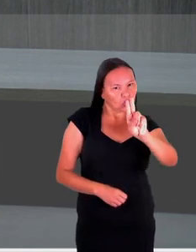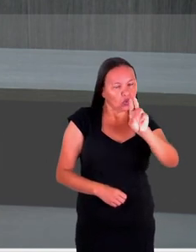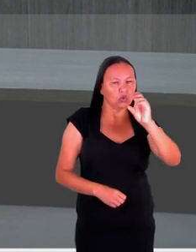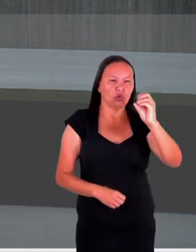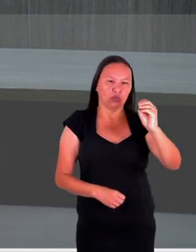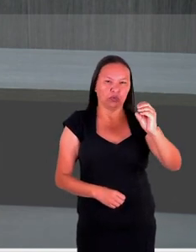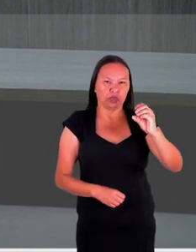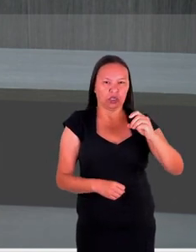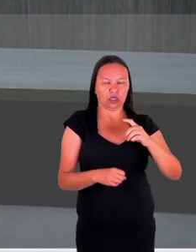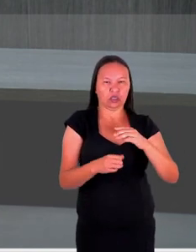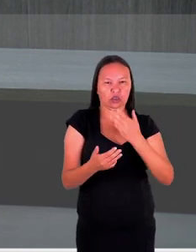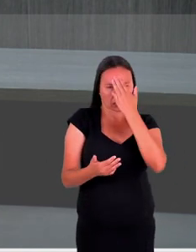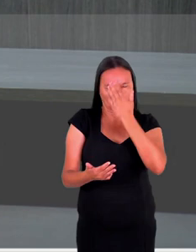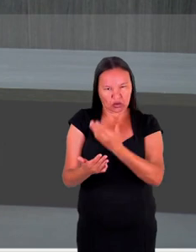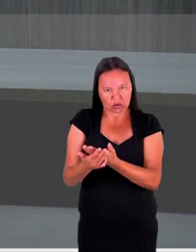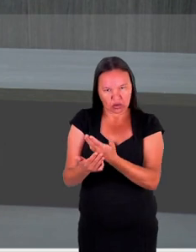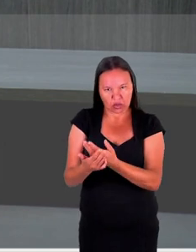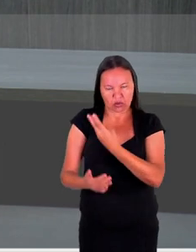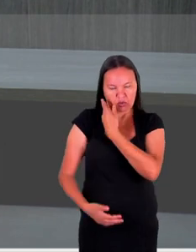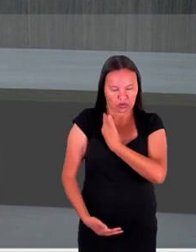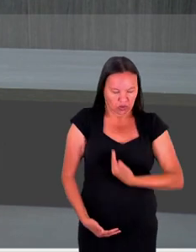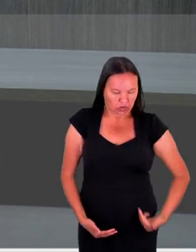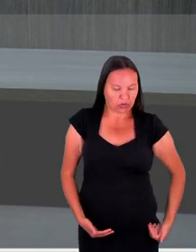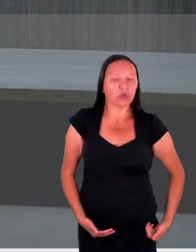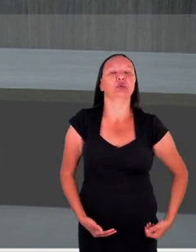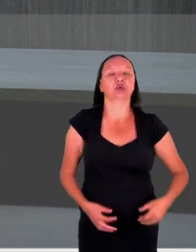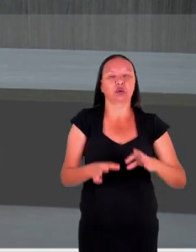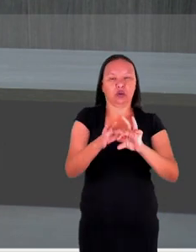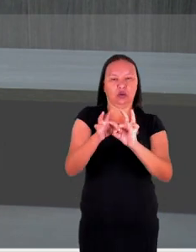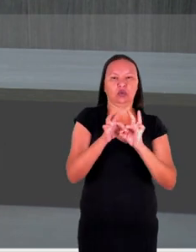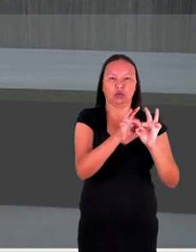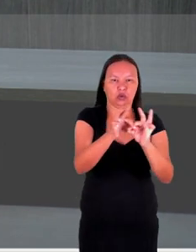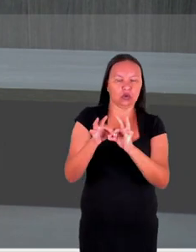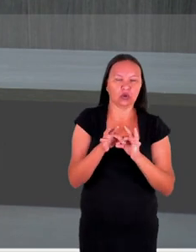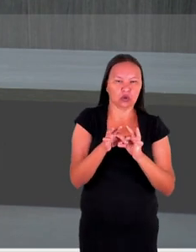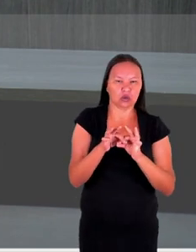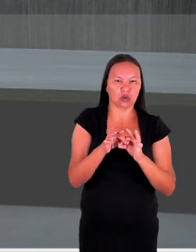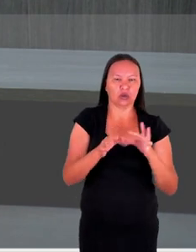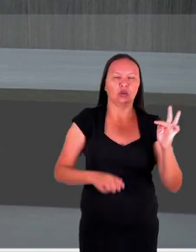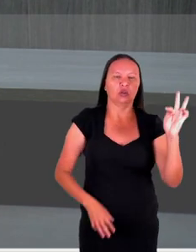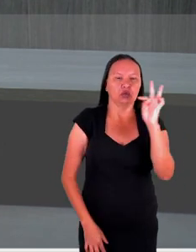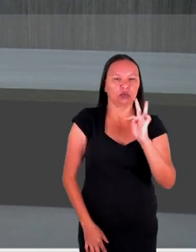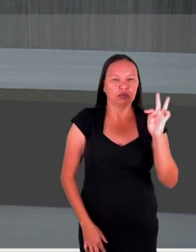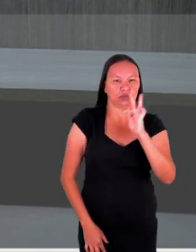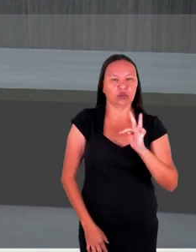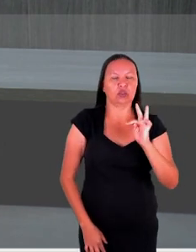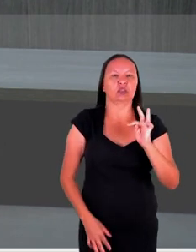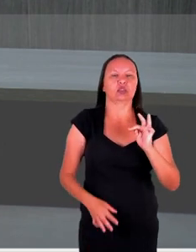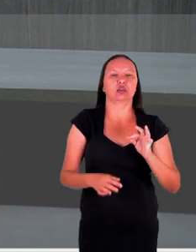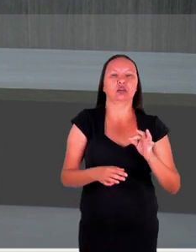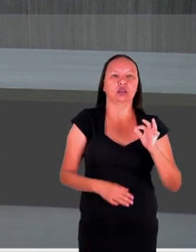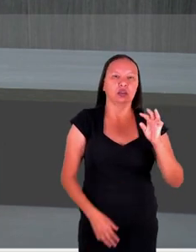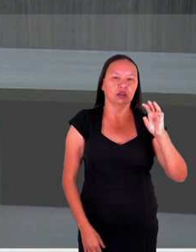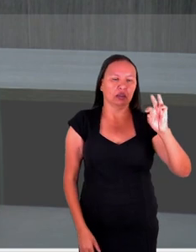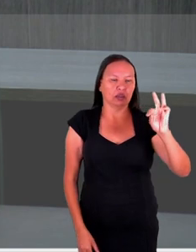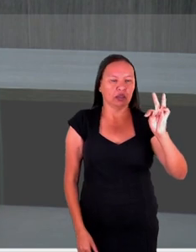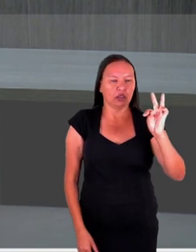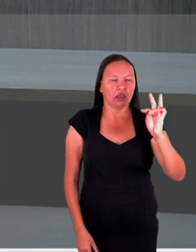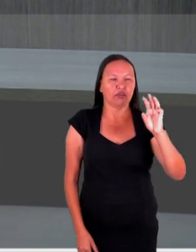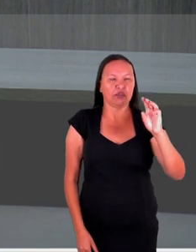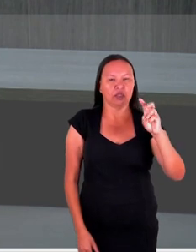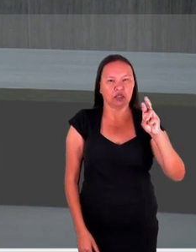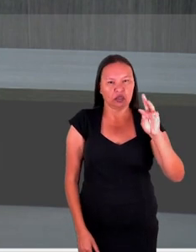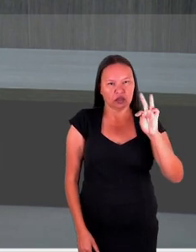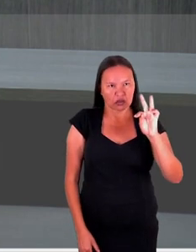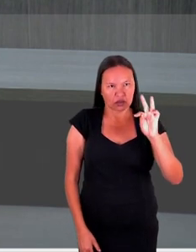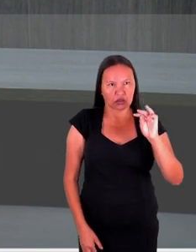da Escola Superior do Ministério Público da União e da Fundação Escola Superior do MPDFT, promotor de Justiça